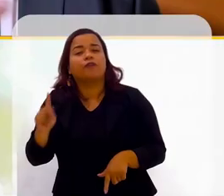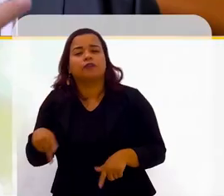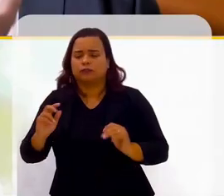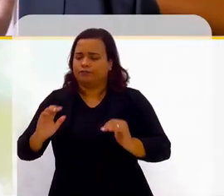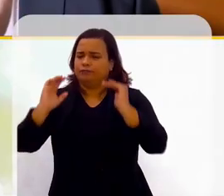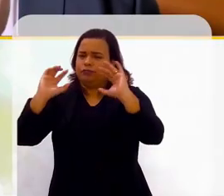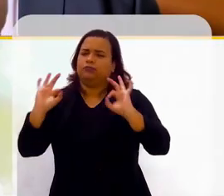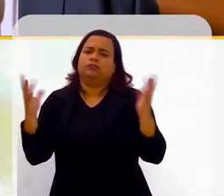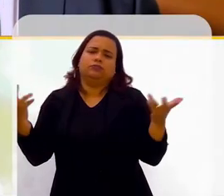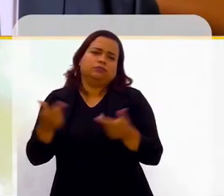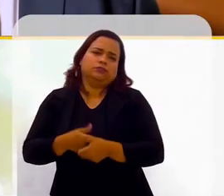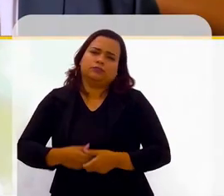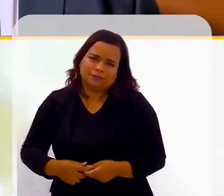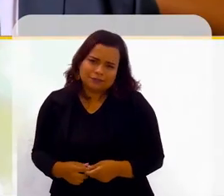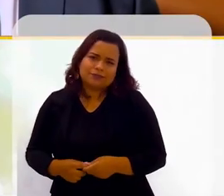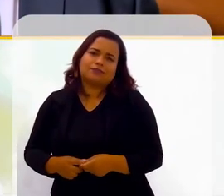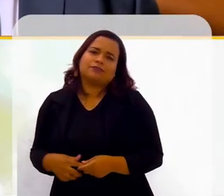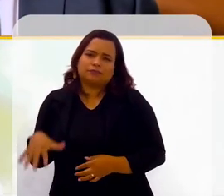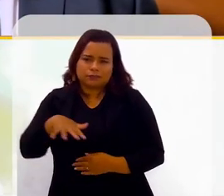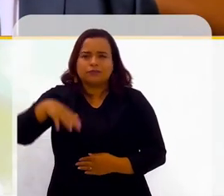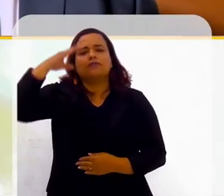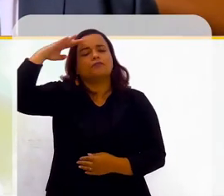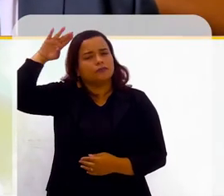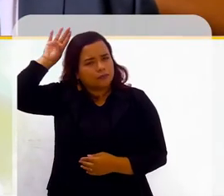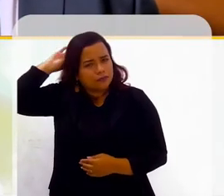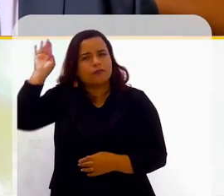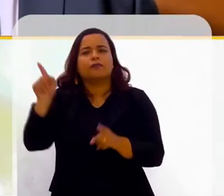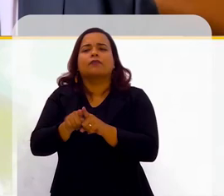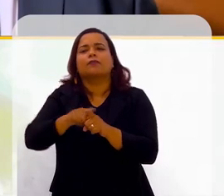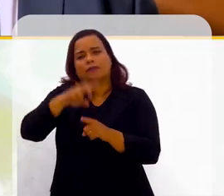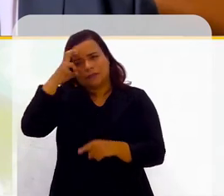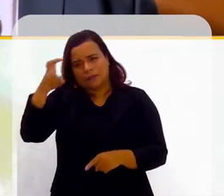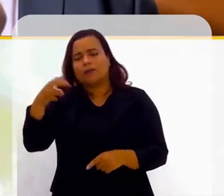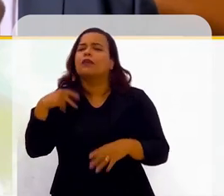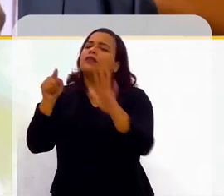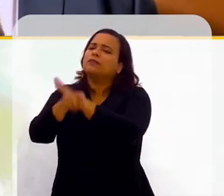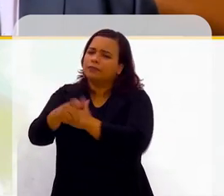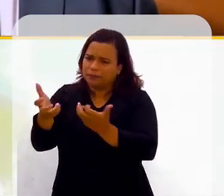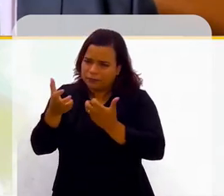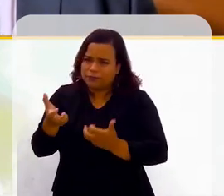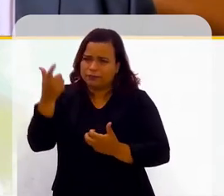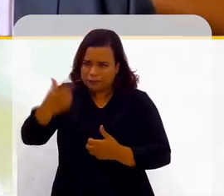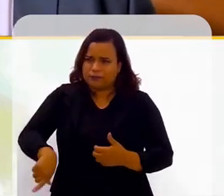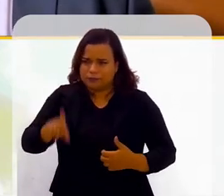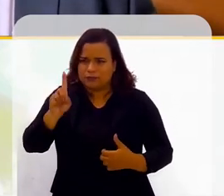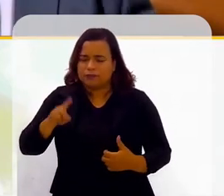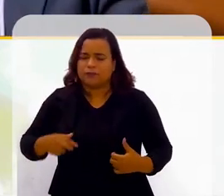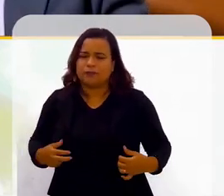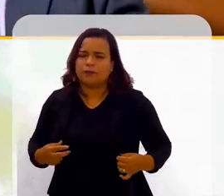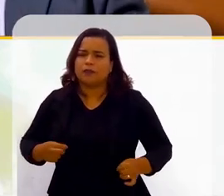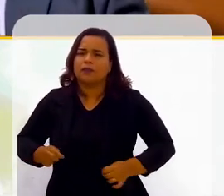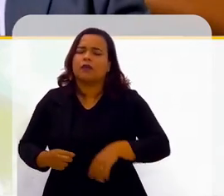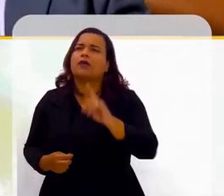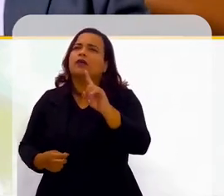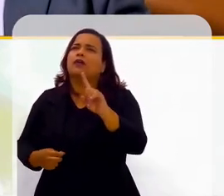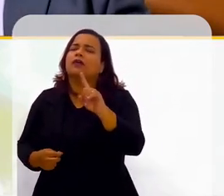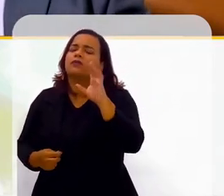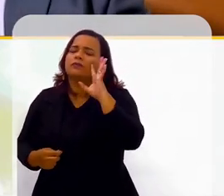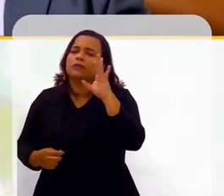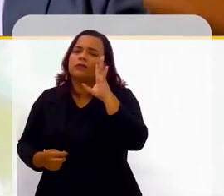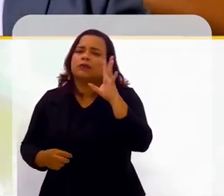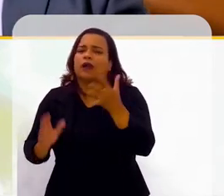acadêmica e intelectual. Então, eu consigo levar... Deixa eu te fazer só uma pergunta,